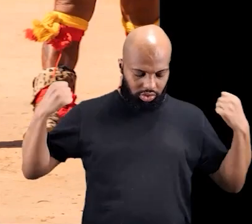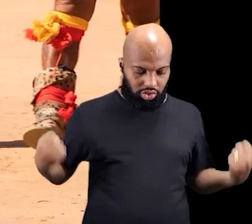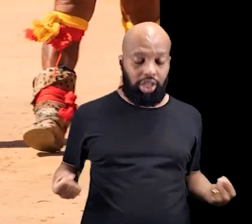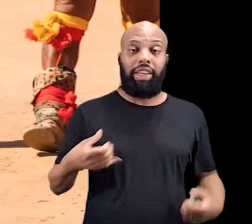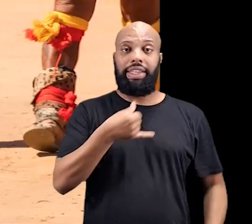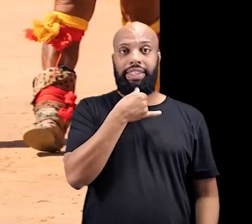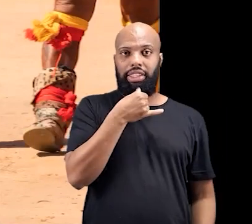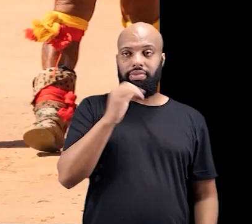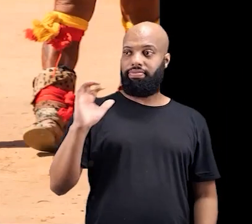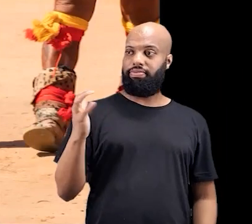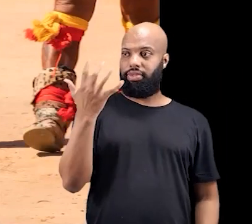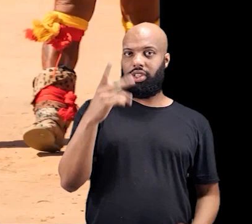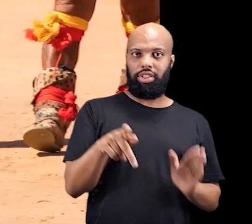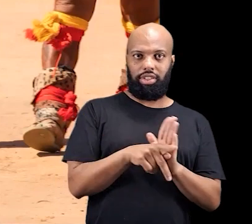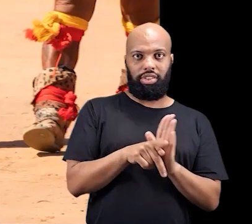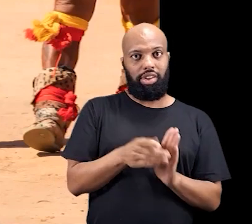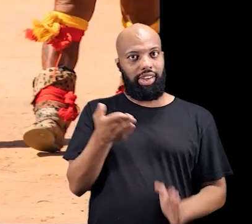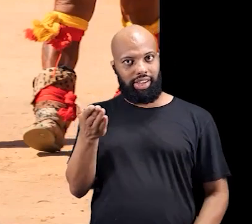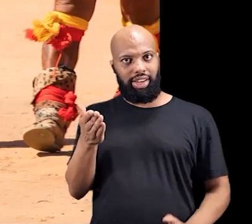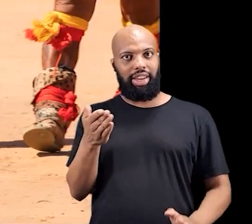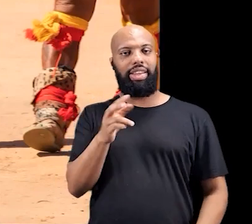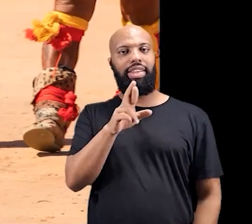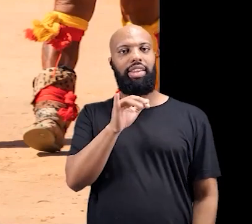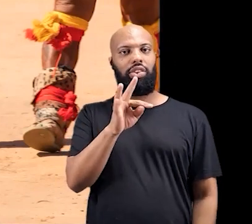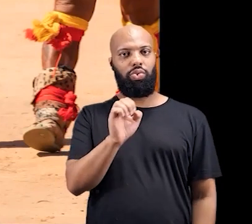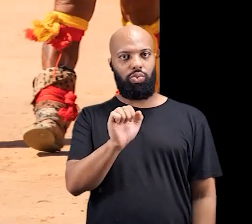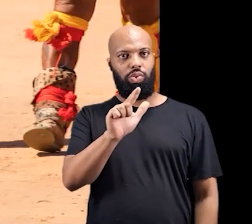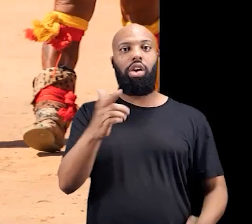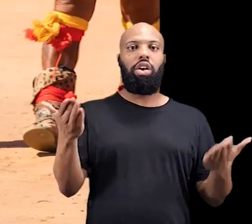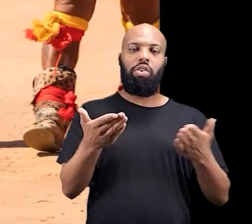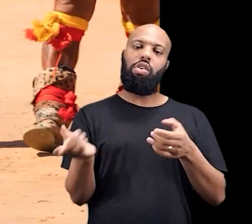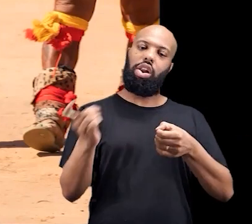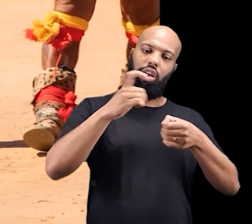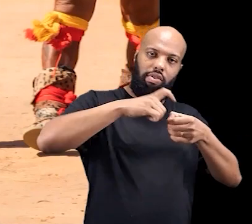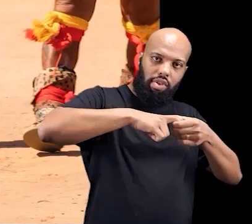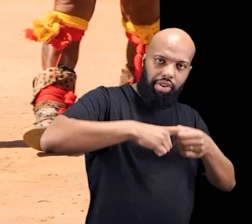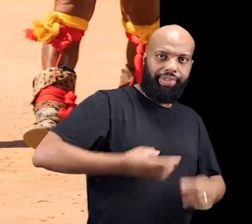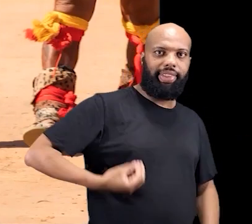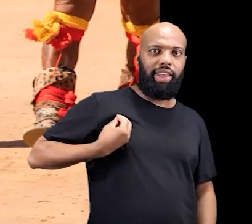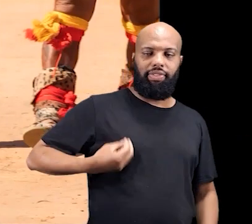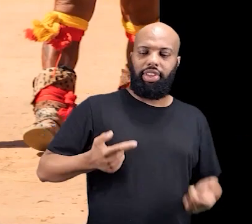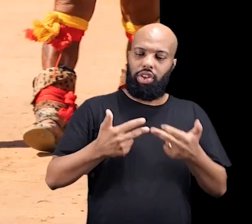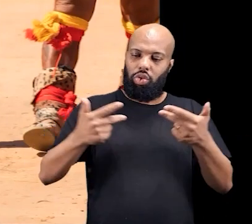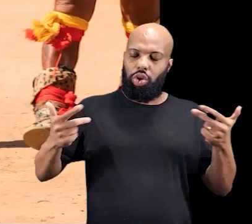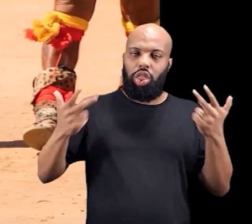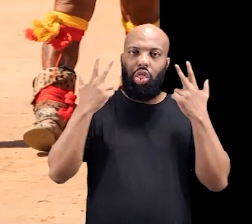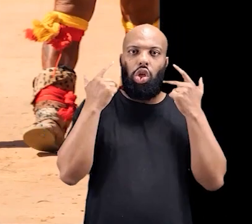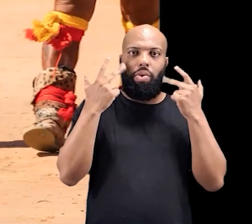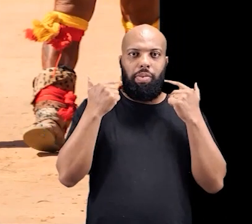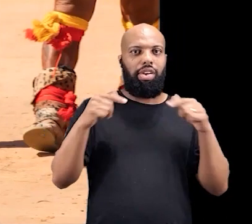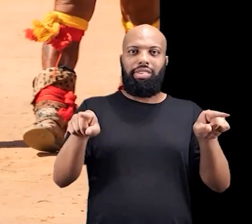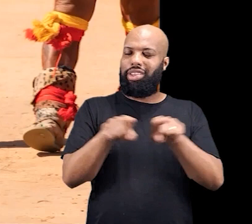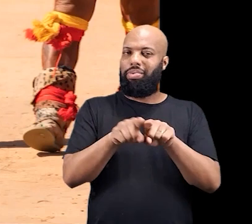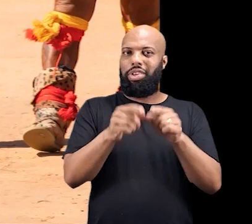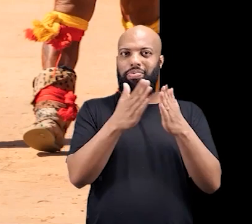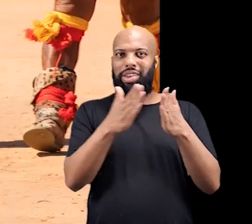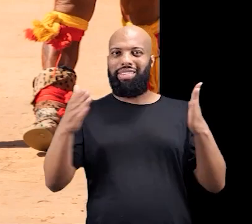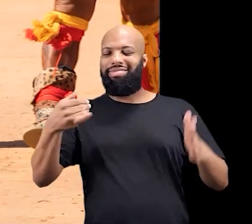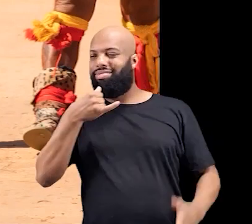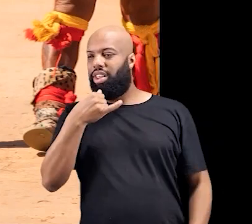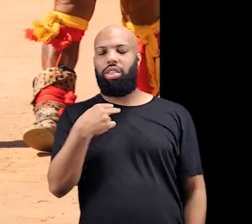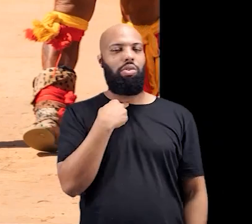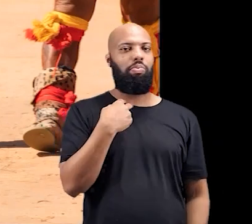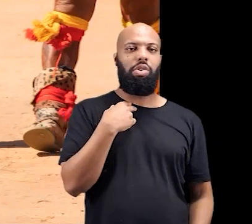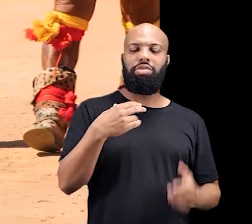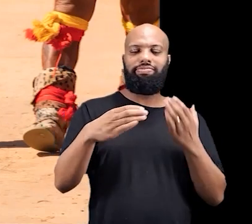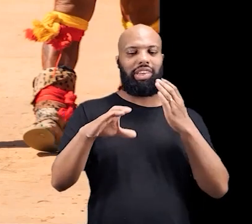partir do momento que se tira o luto, que é o que acontece dentro do Quarupi, elas vão poder voltar às suas atividades normais, né? Também